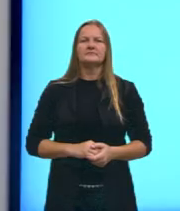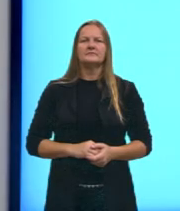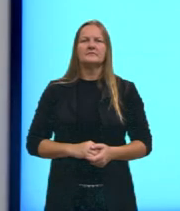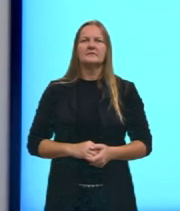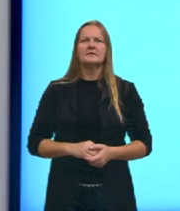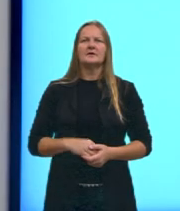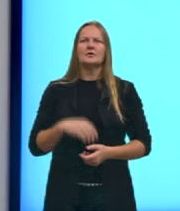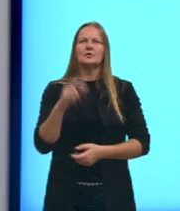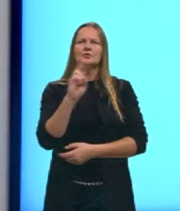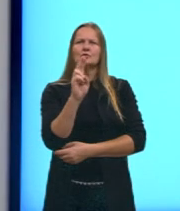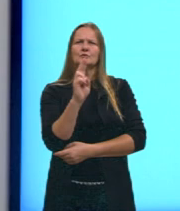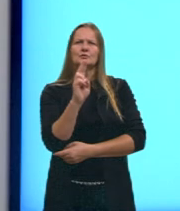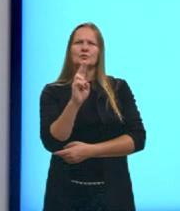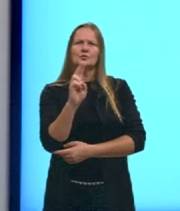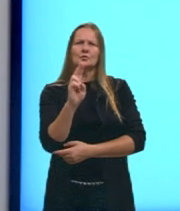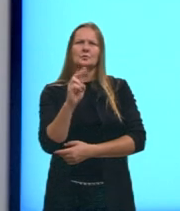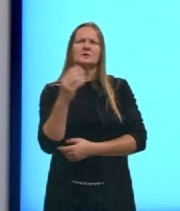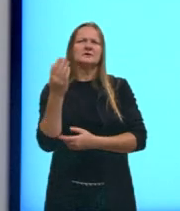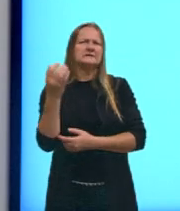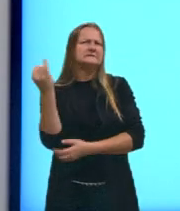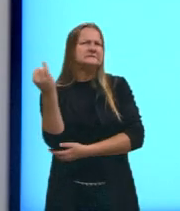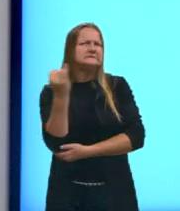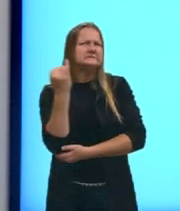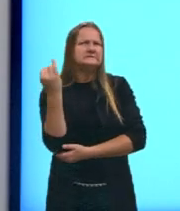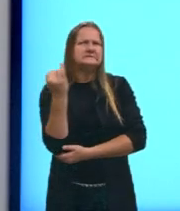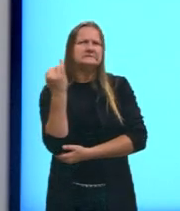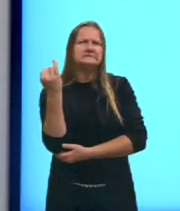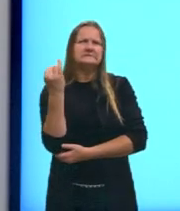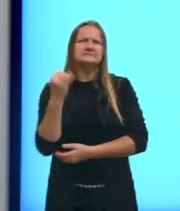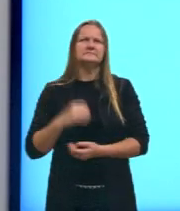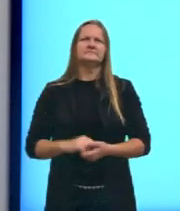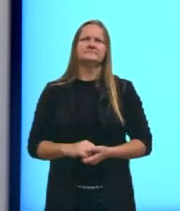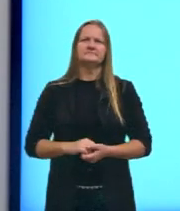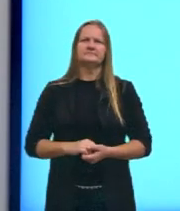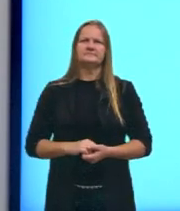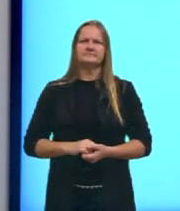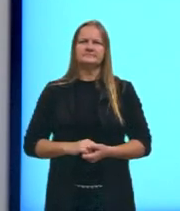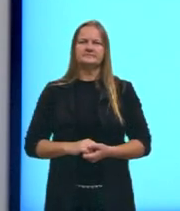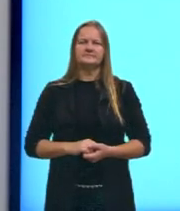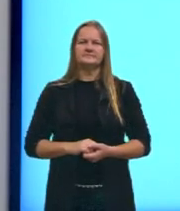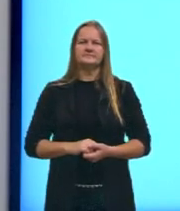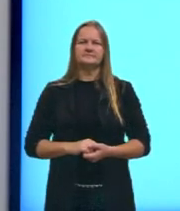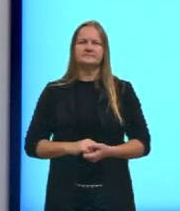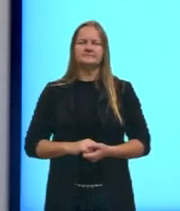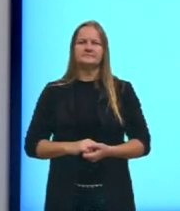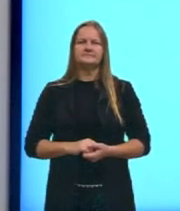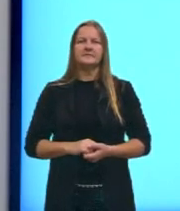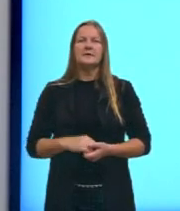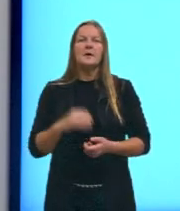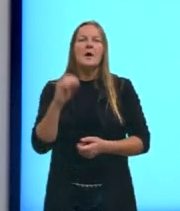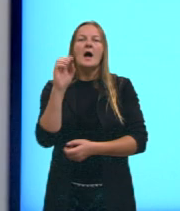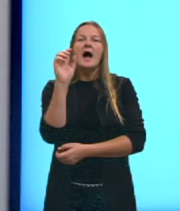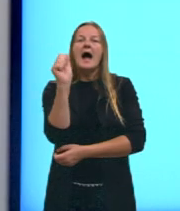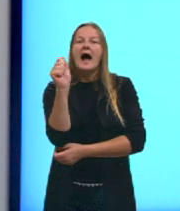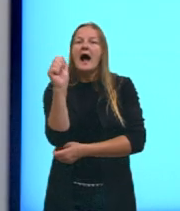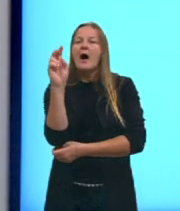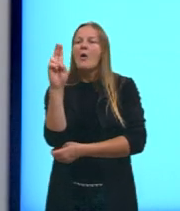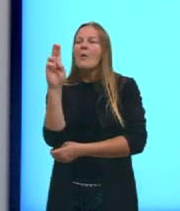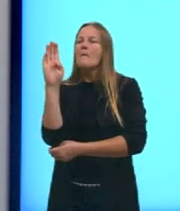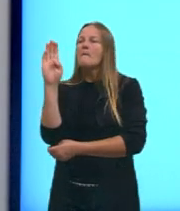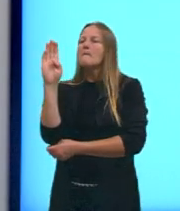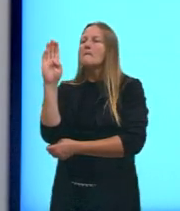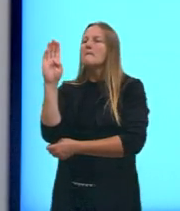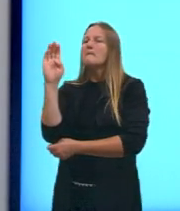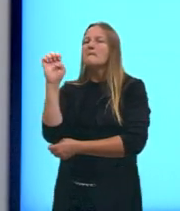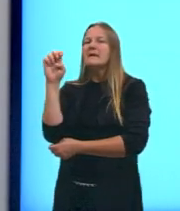albedo, tá, gurizada? Até trouxe para vocês ali essa questão do albedo. Albedo, então, é a reflexão